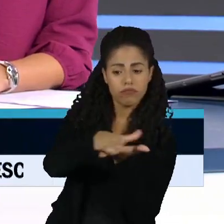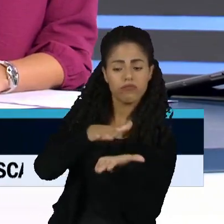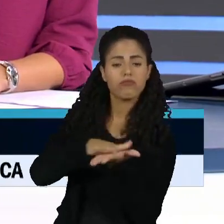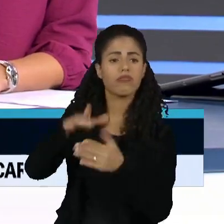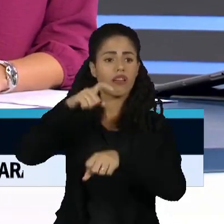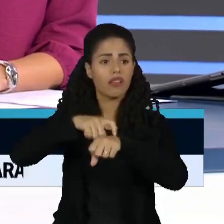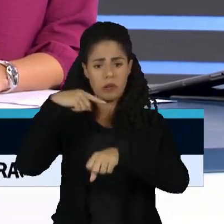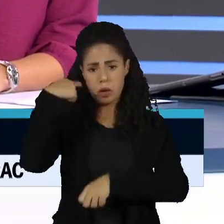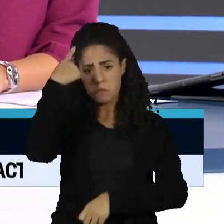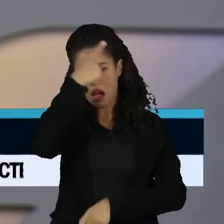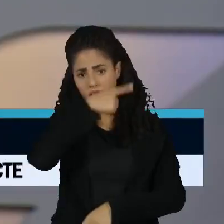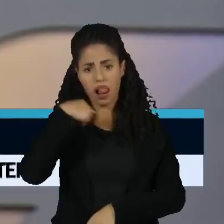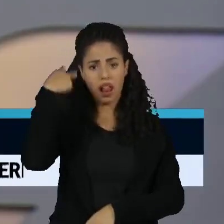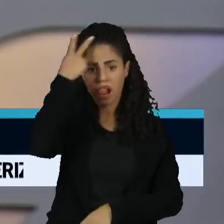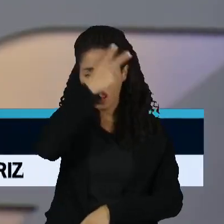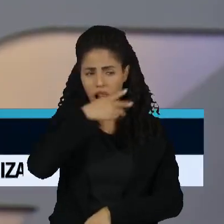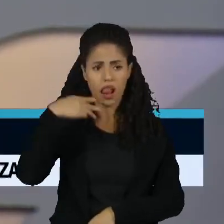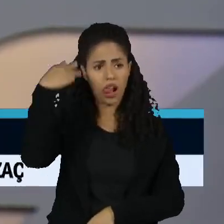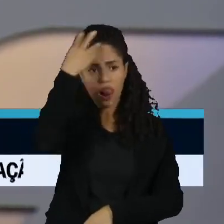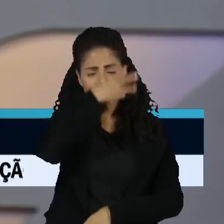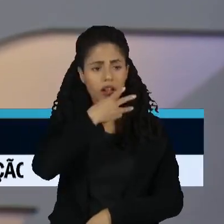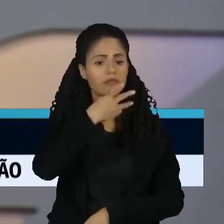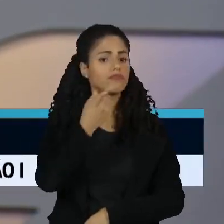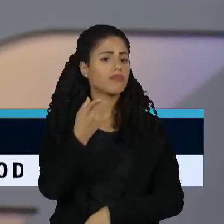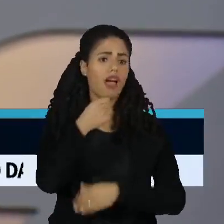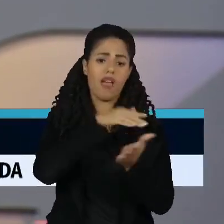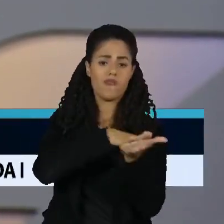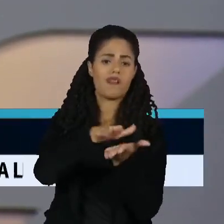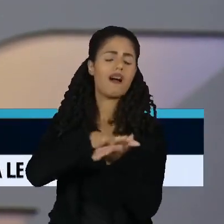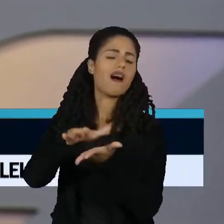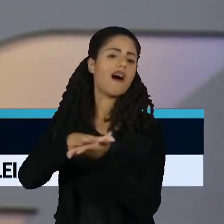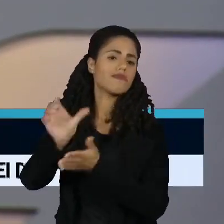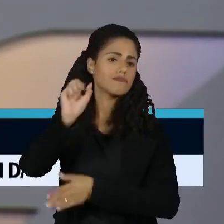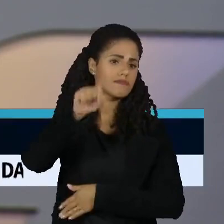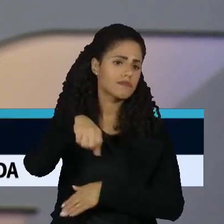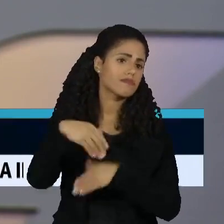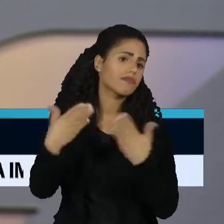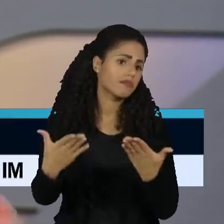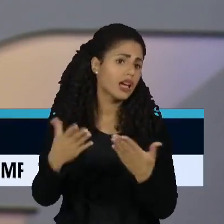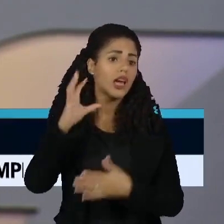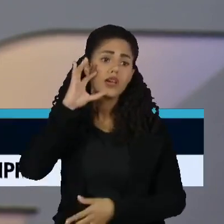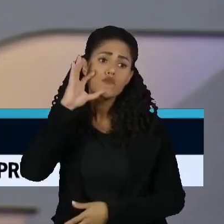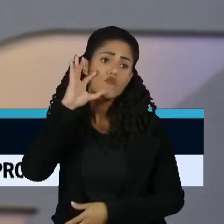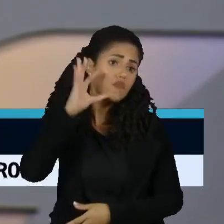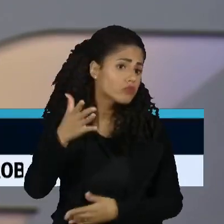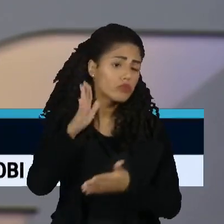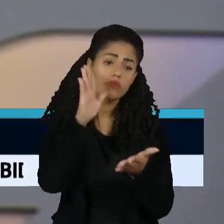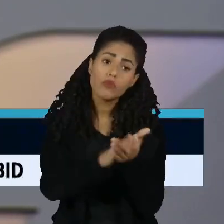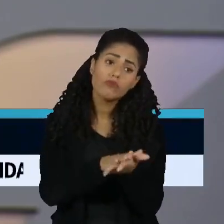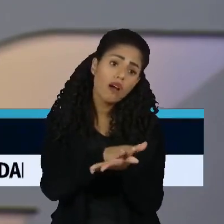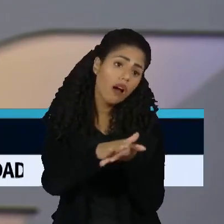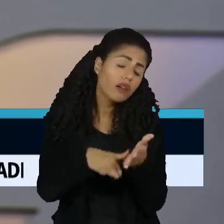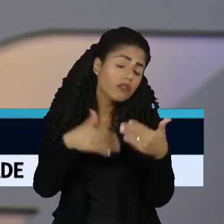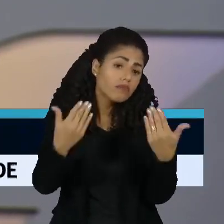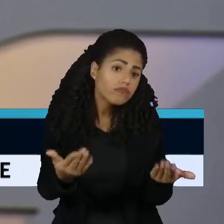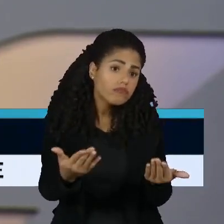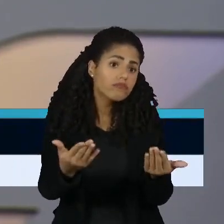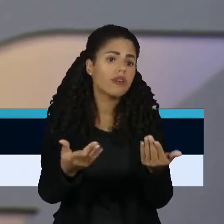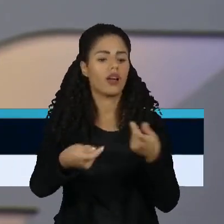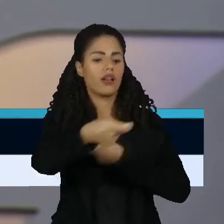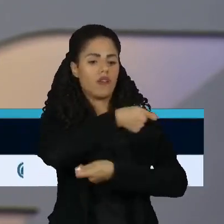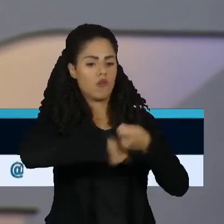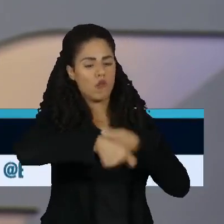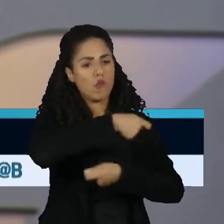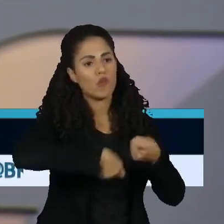horas e tal, mas também uma despesa política de todos nós. E também que impede a gente de falar de outras pautas. A gente fala muito em economia de cuja